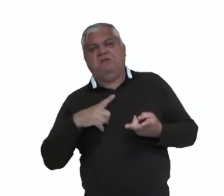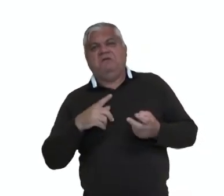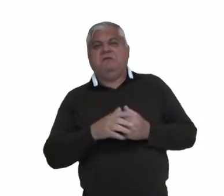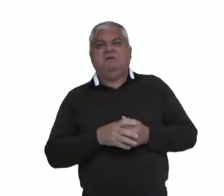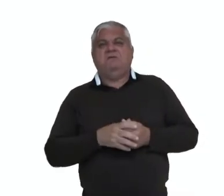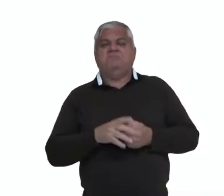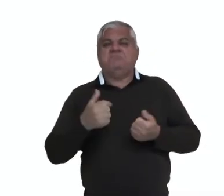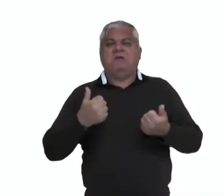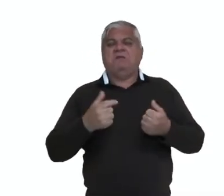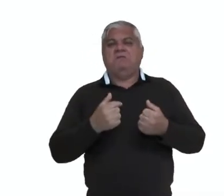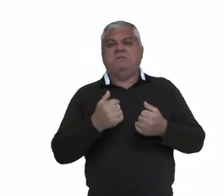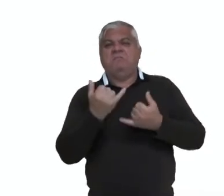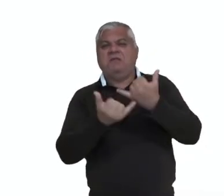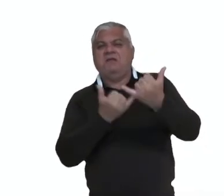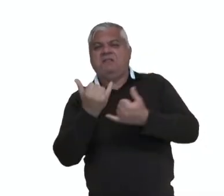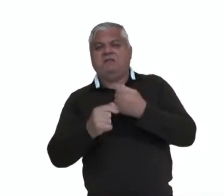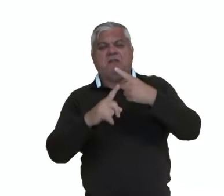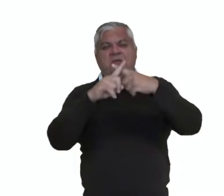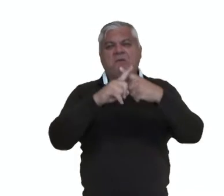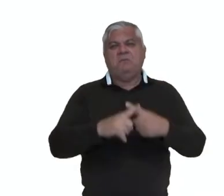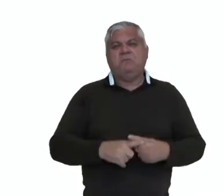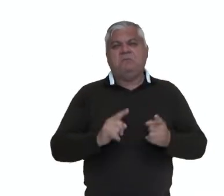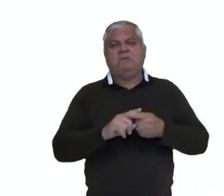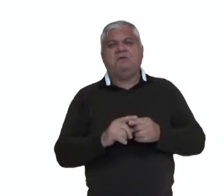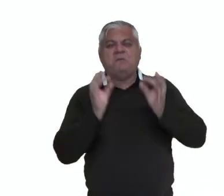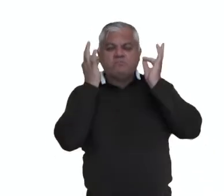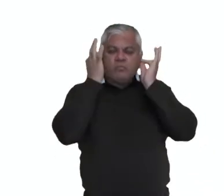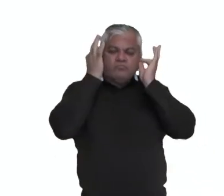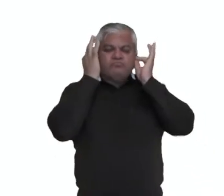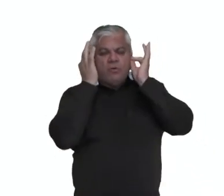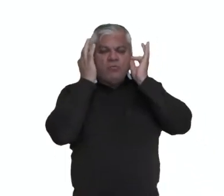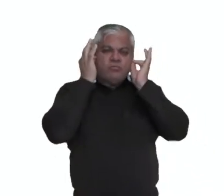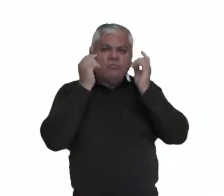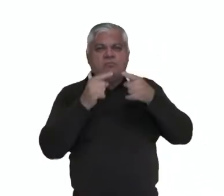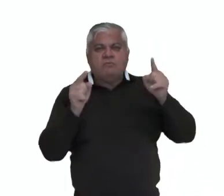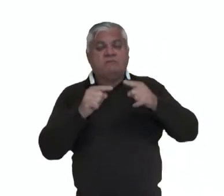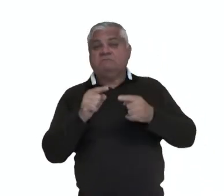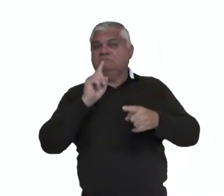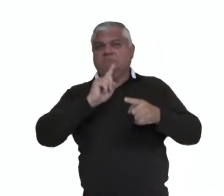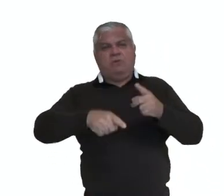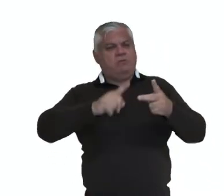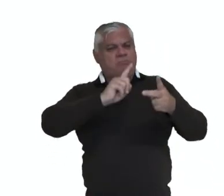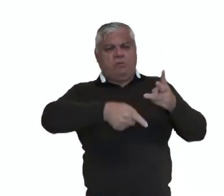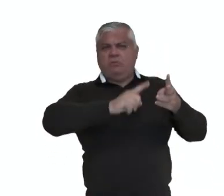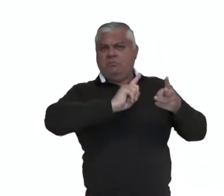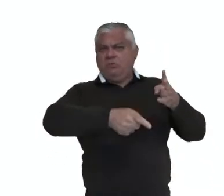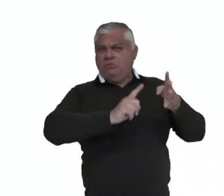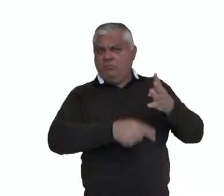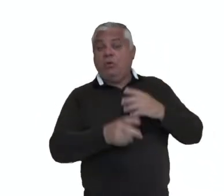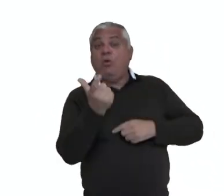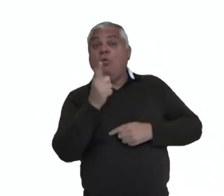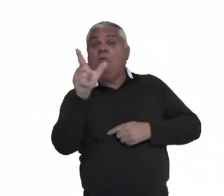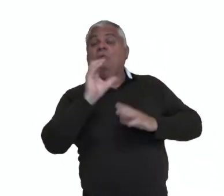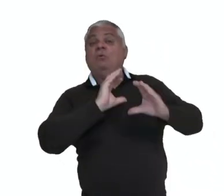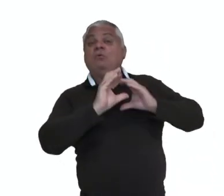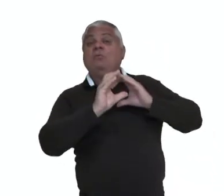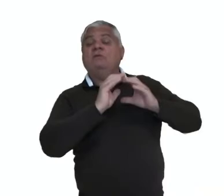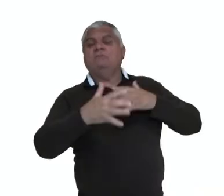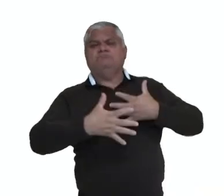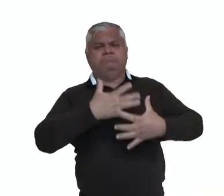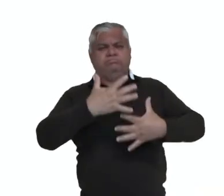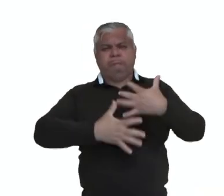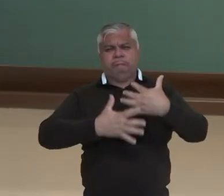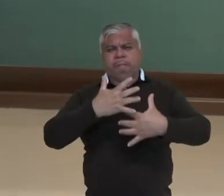pagers, jogos portátil, tocadores de música ou outros dispositivos de comunicação e entretenimento que perturbe o